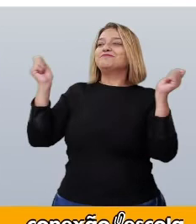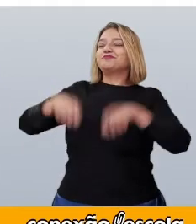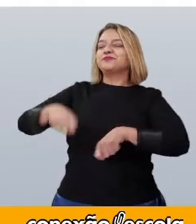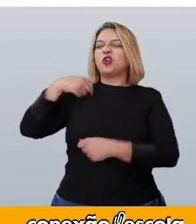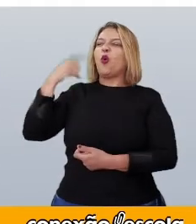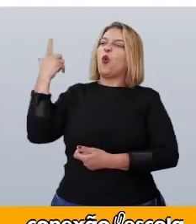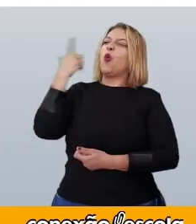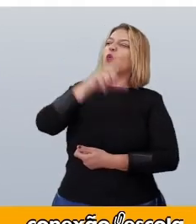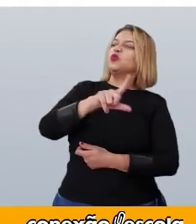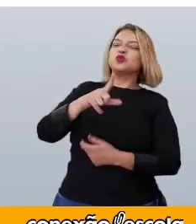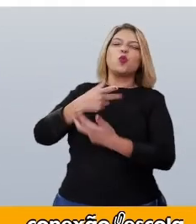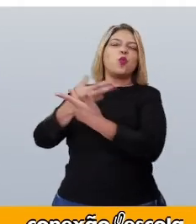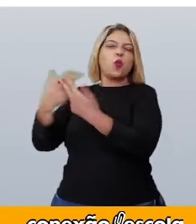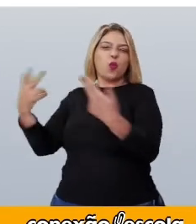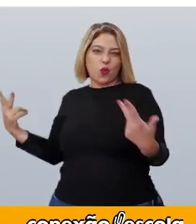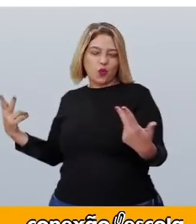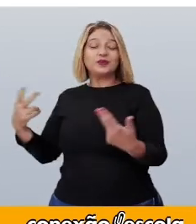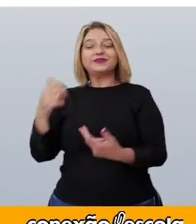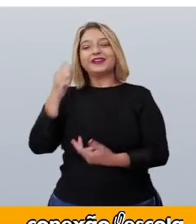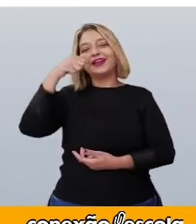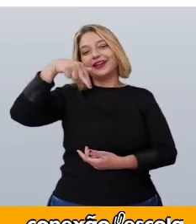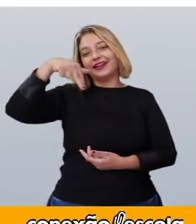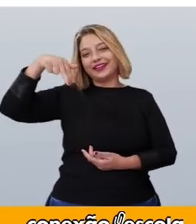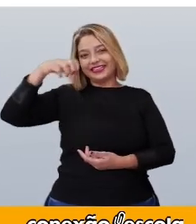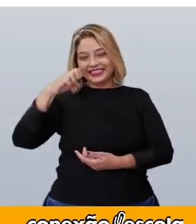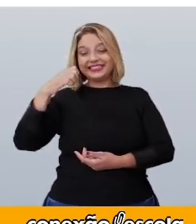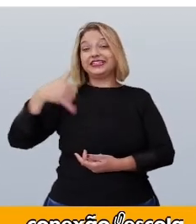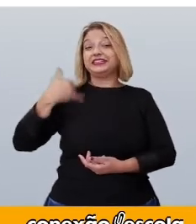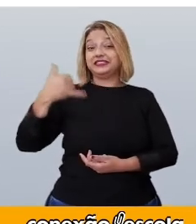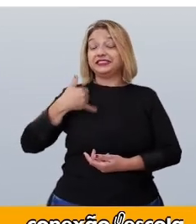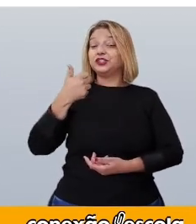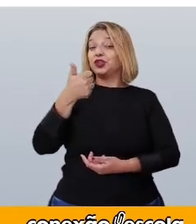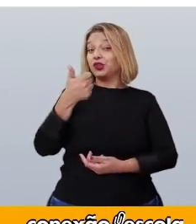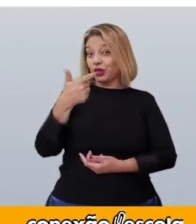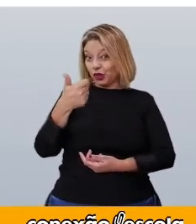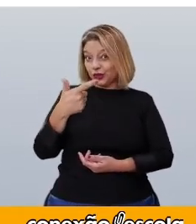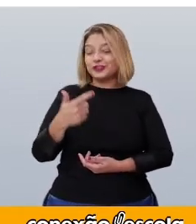tudo. Anne Eloísa, de 12 anos.